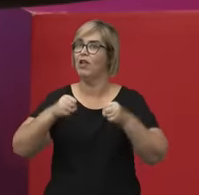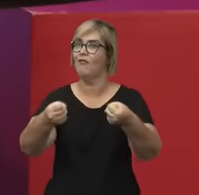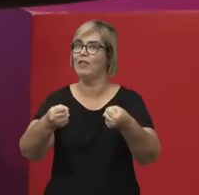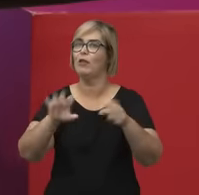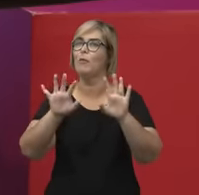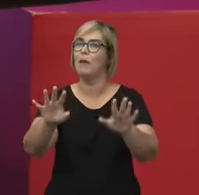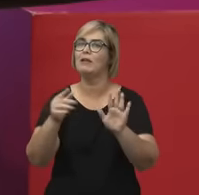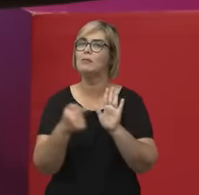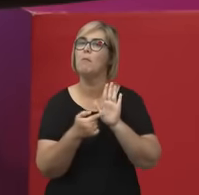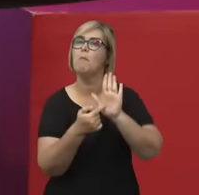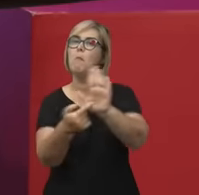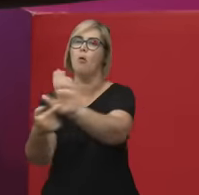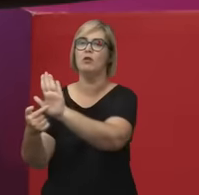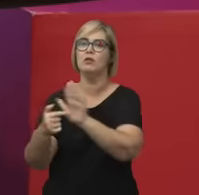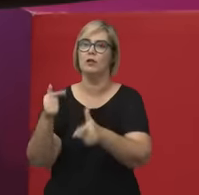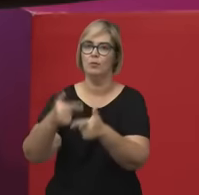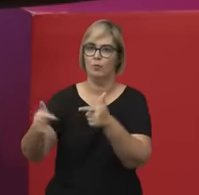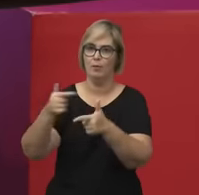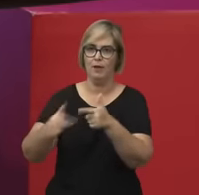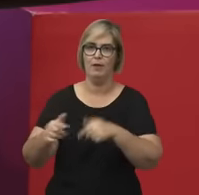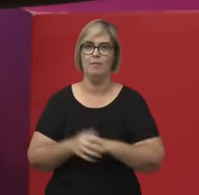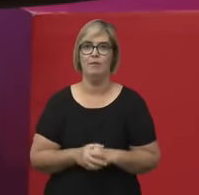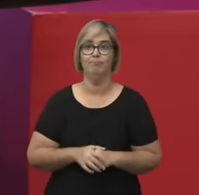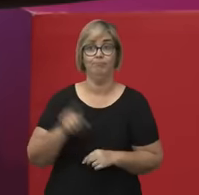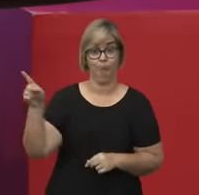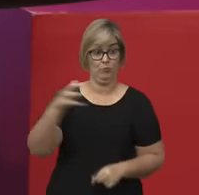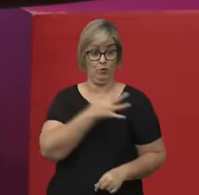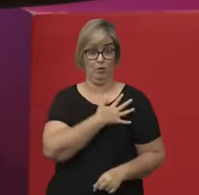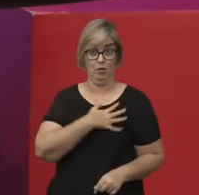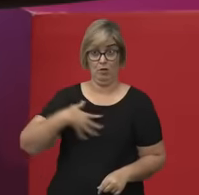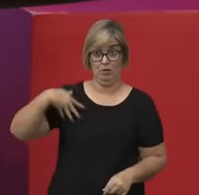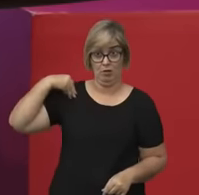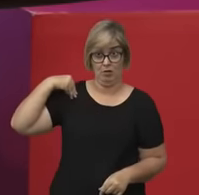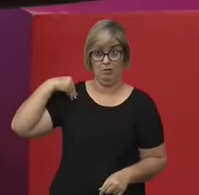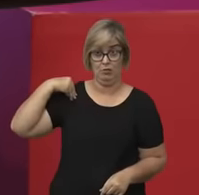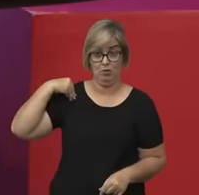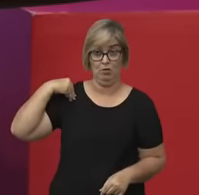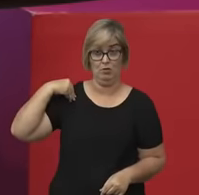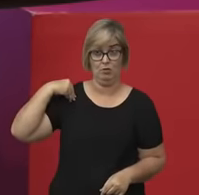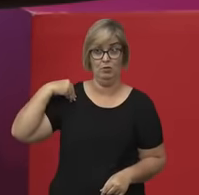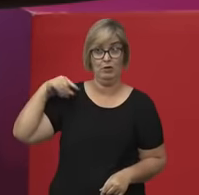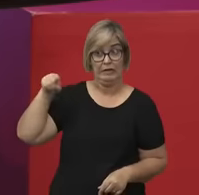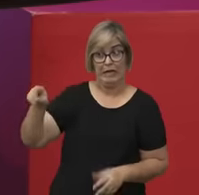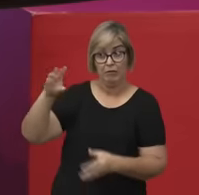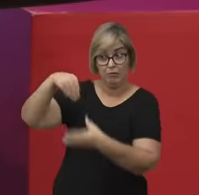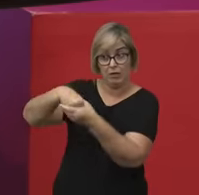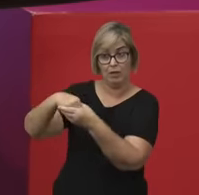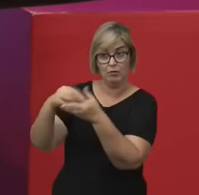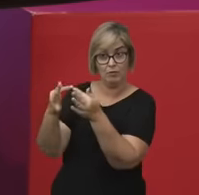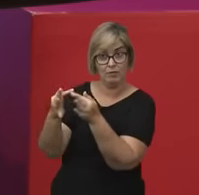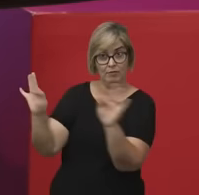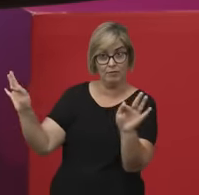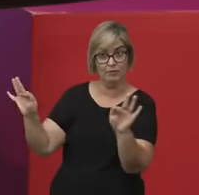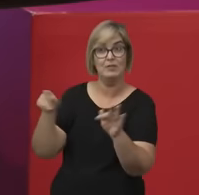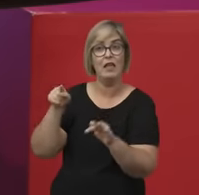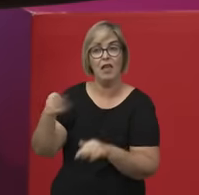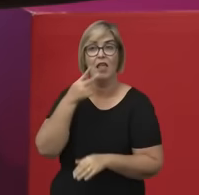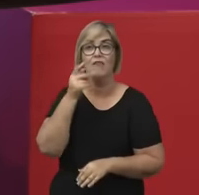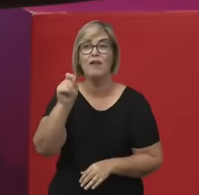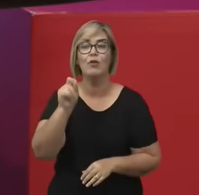O Aristóteles, na metafísica, ele diz que as mulheres têm uma racionalidade